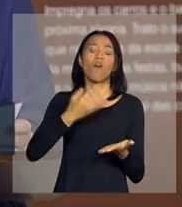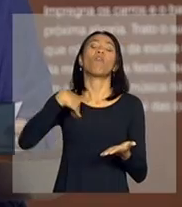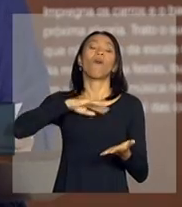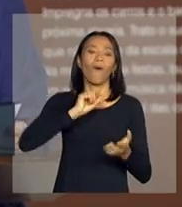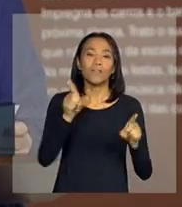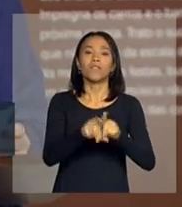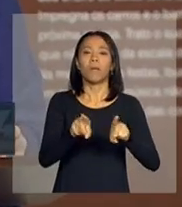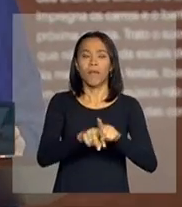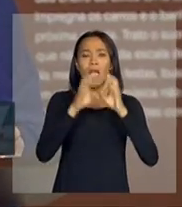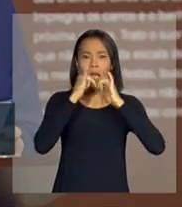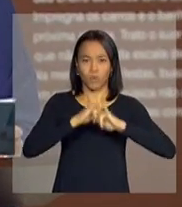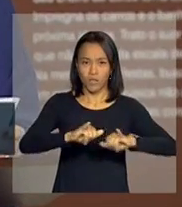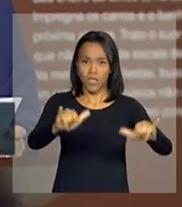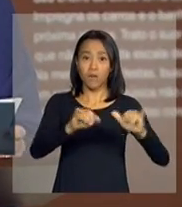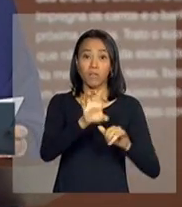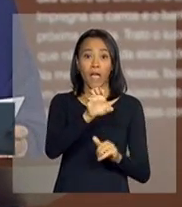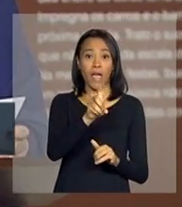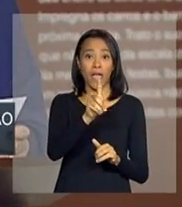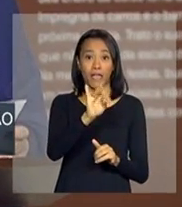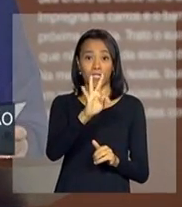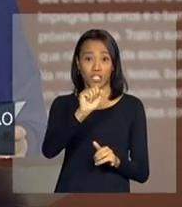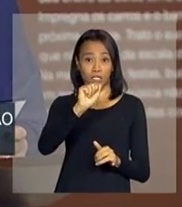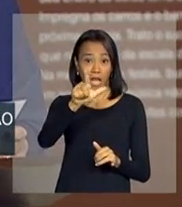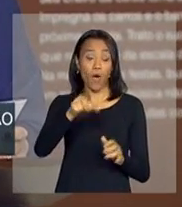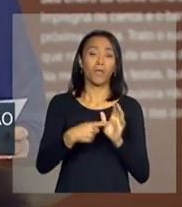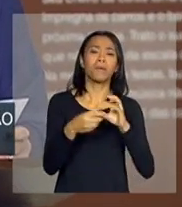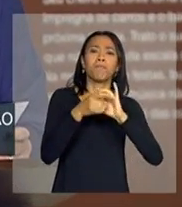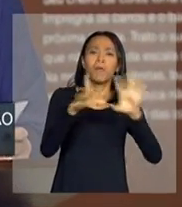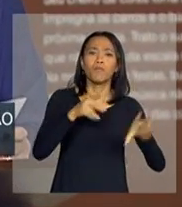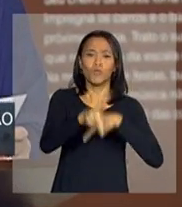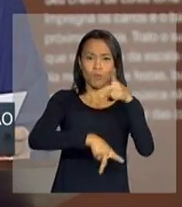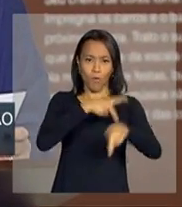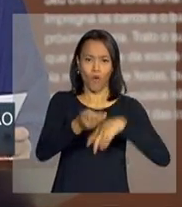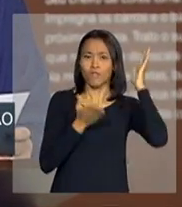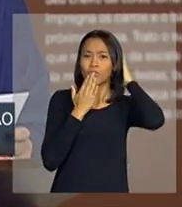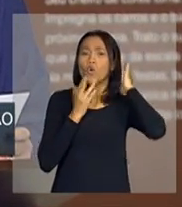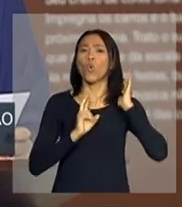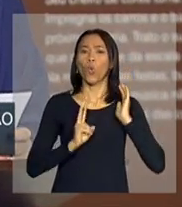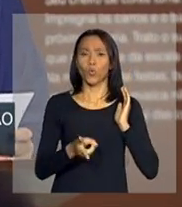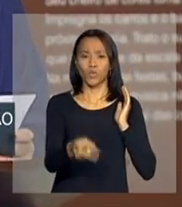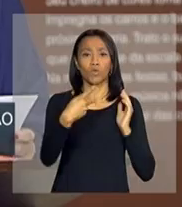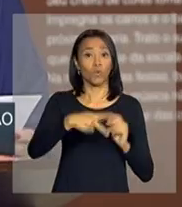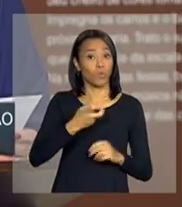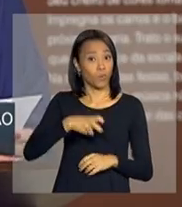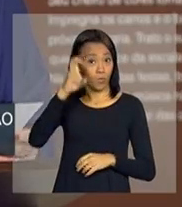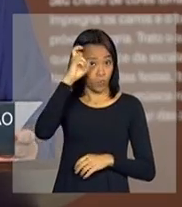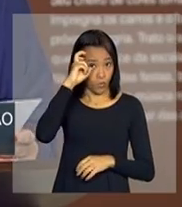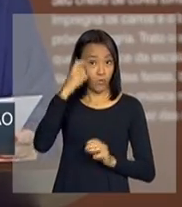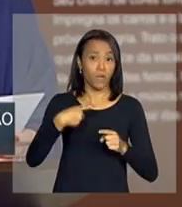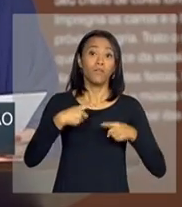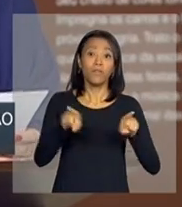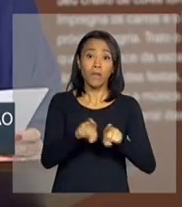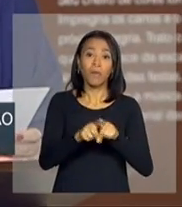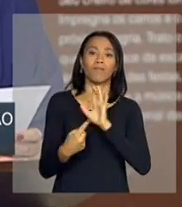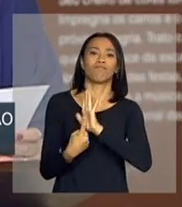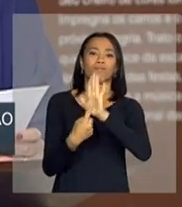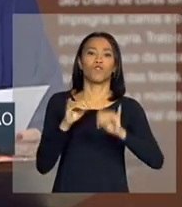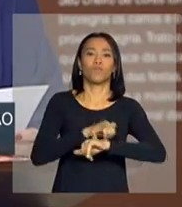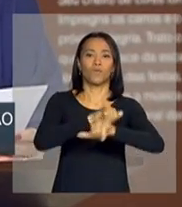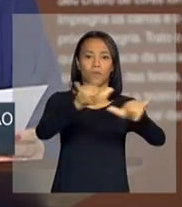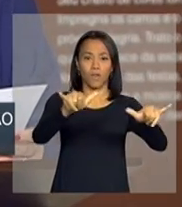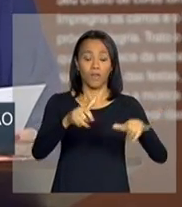anunciamos editais, prêmios que permitam aos povos indígenas continuem preservando e inovando suas práticas culturais. Estamos